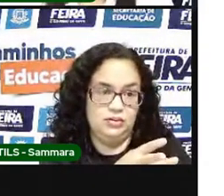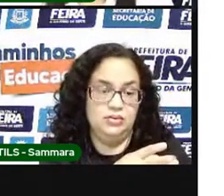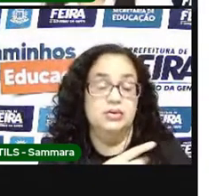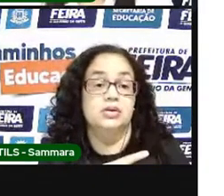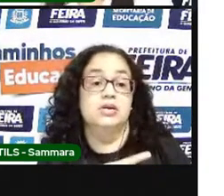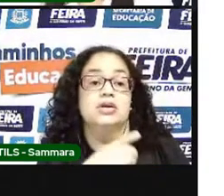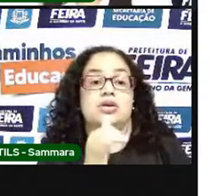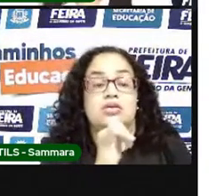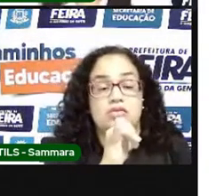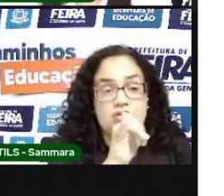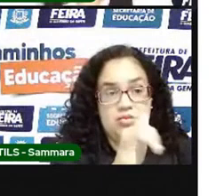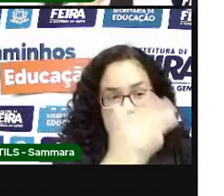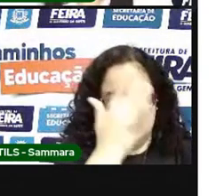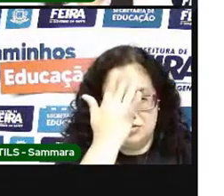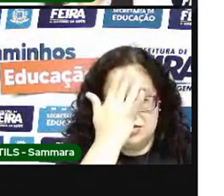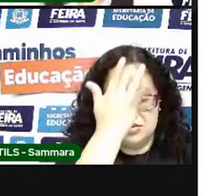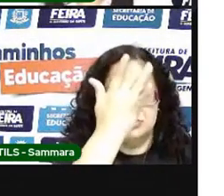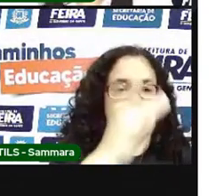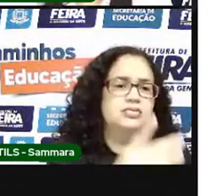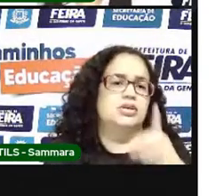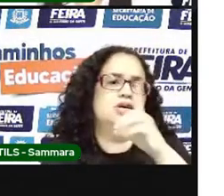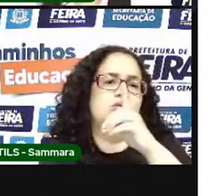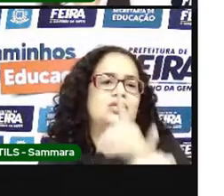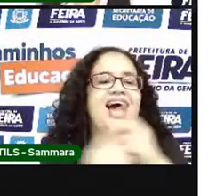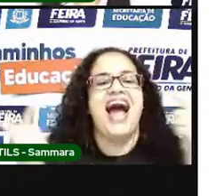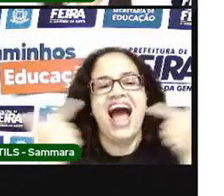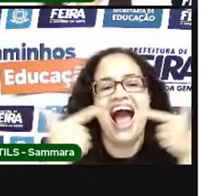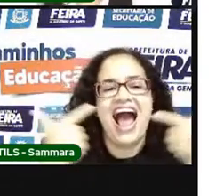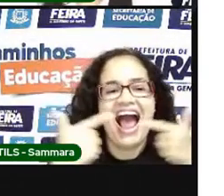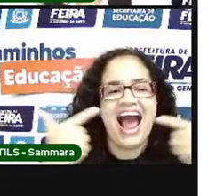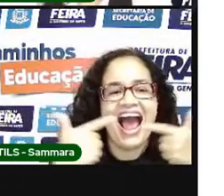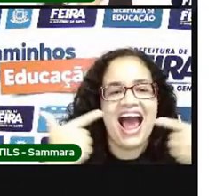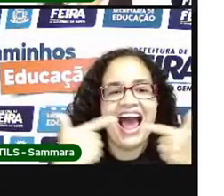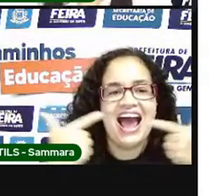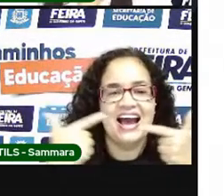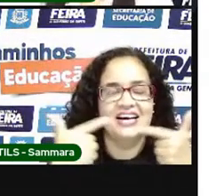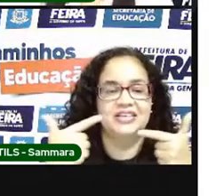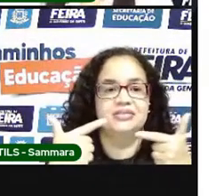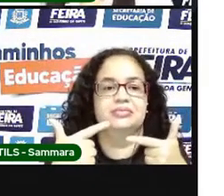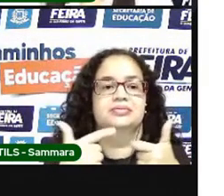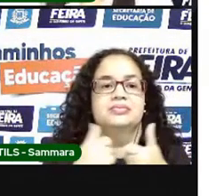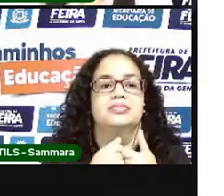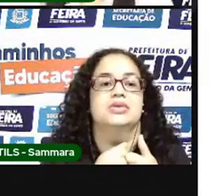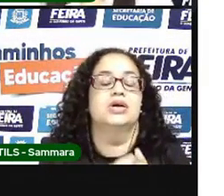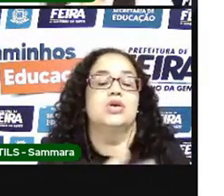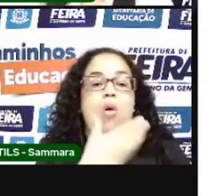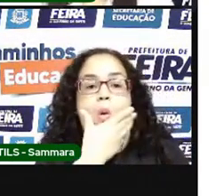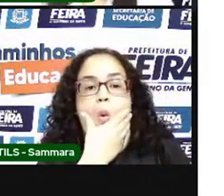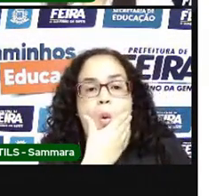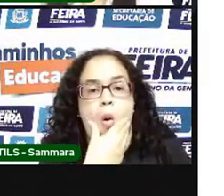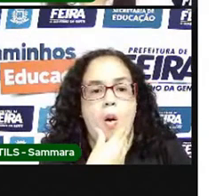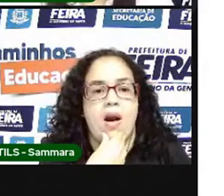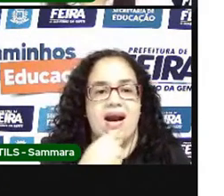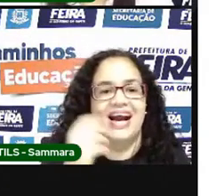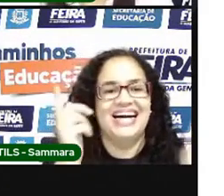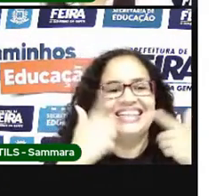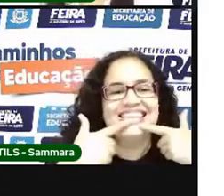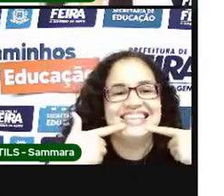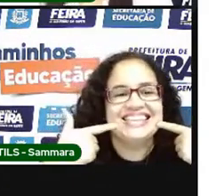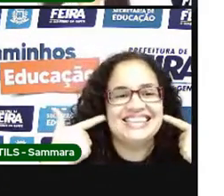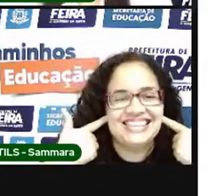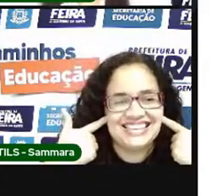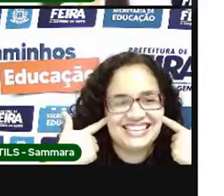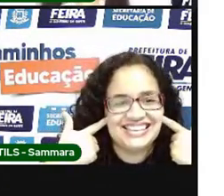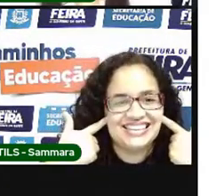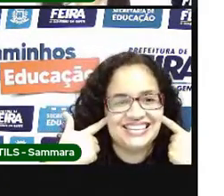informação? Passam. Quando alguém conta alguma coisa engraçada, que vocês colocam o emote aí, do menininho, a carinha sorrindo, né? Ou seja,